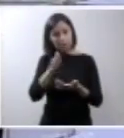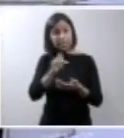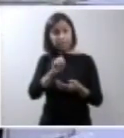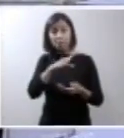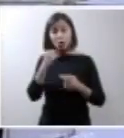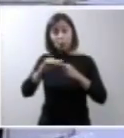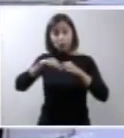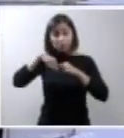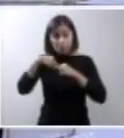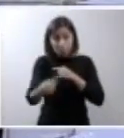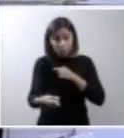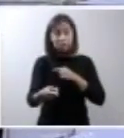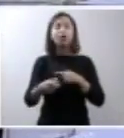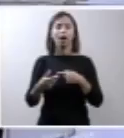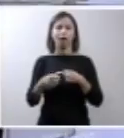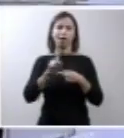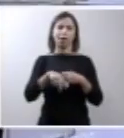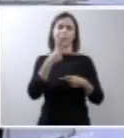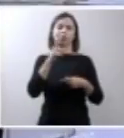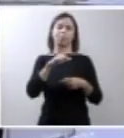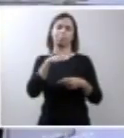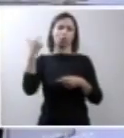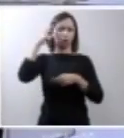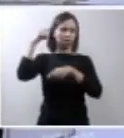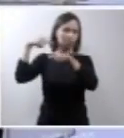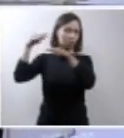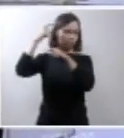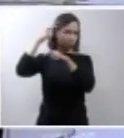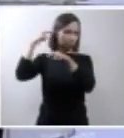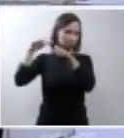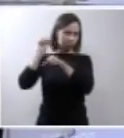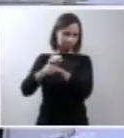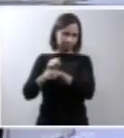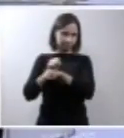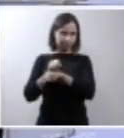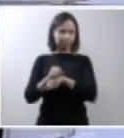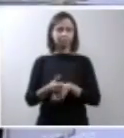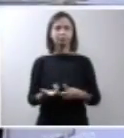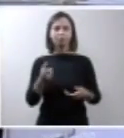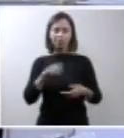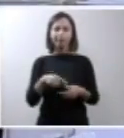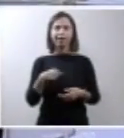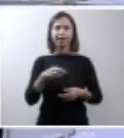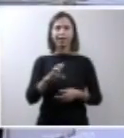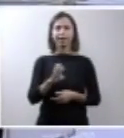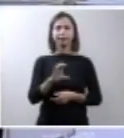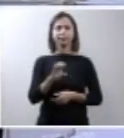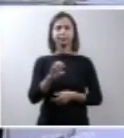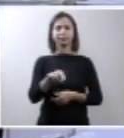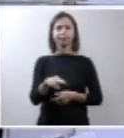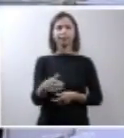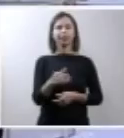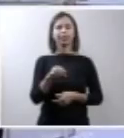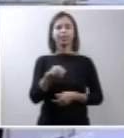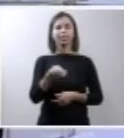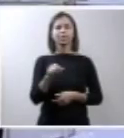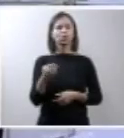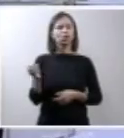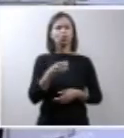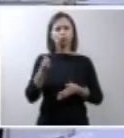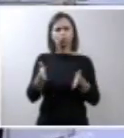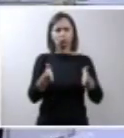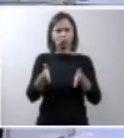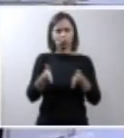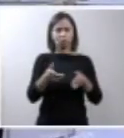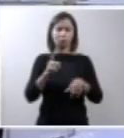repetir esses testes mais de uma vez no caso do recém-nascido com períodos de intervalos maiores que